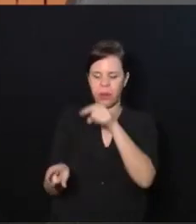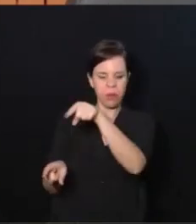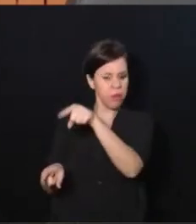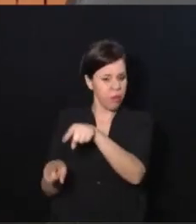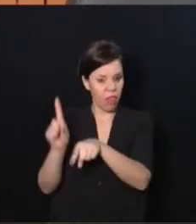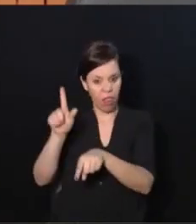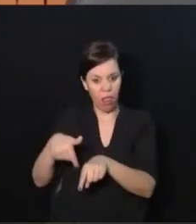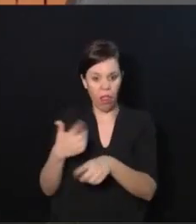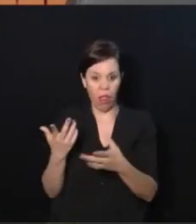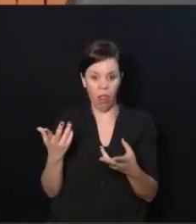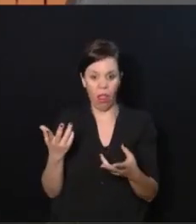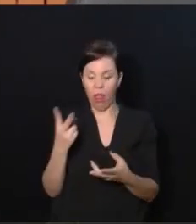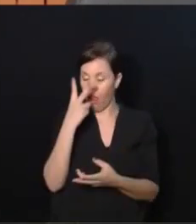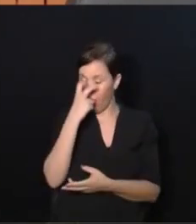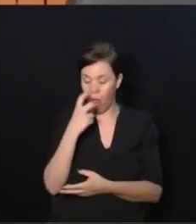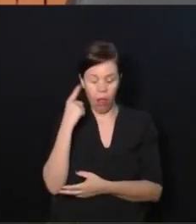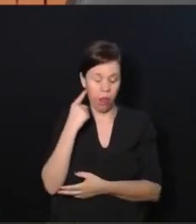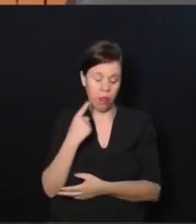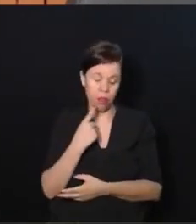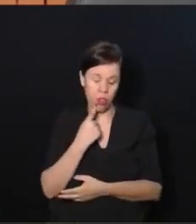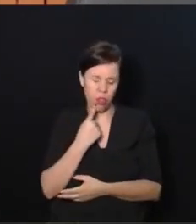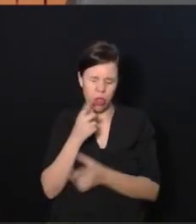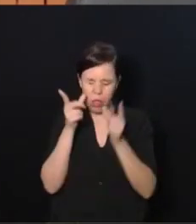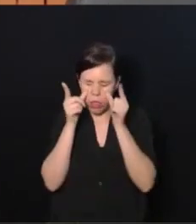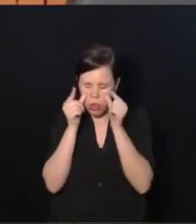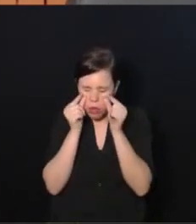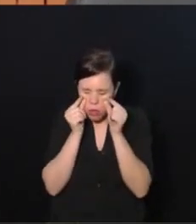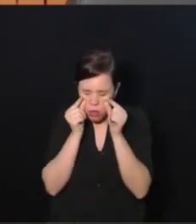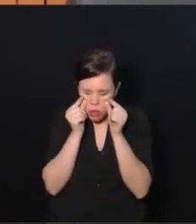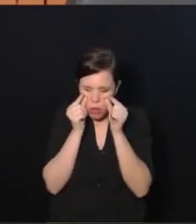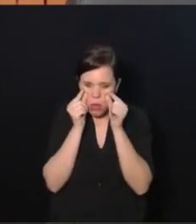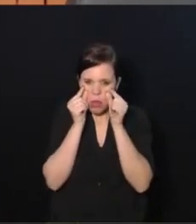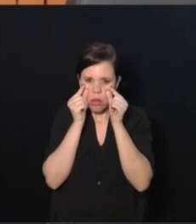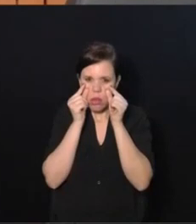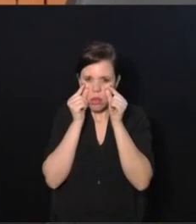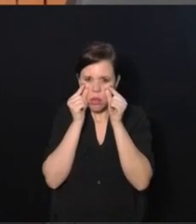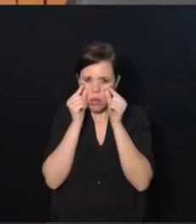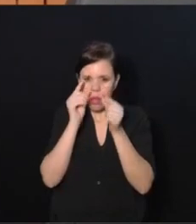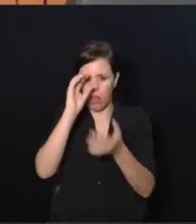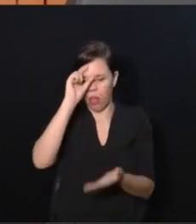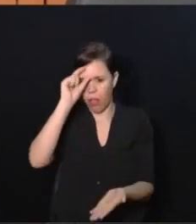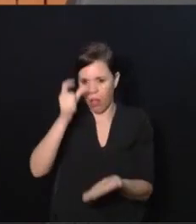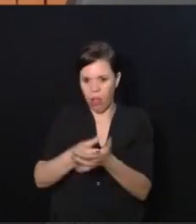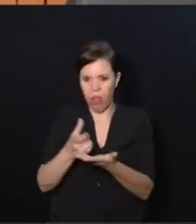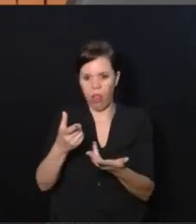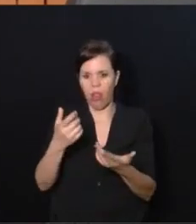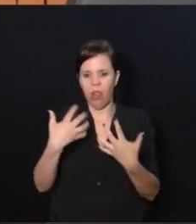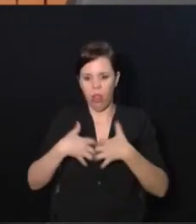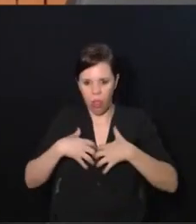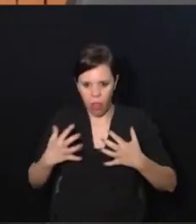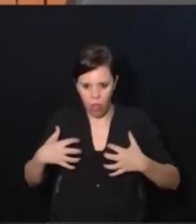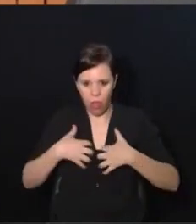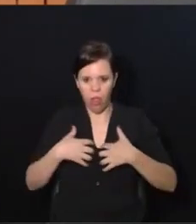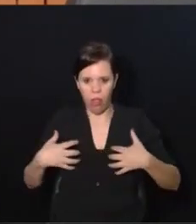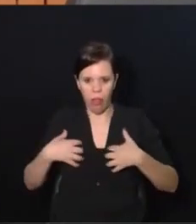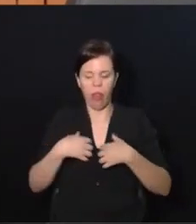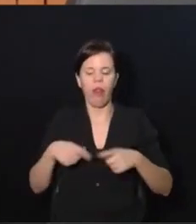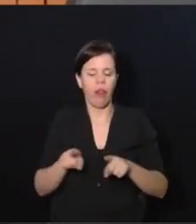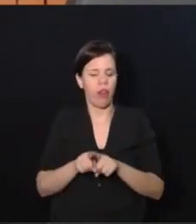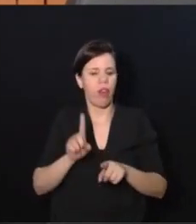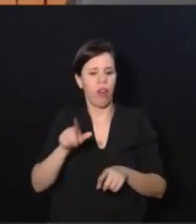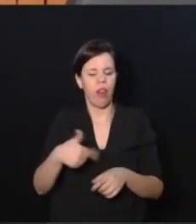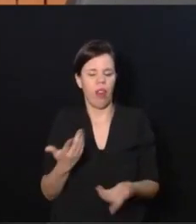cega, que a pessoa é surda, que a pessoa é baixa visão, que a pessoa é autista, autista, e tem esse mau costume de chamar de